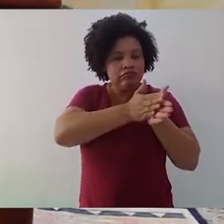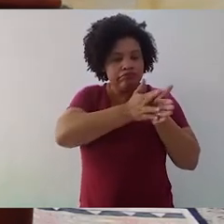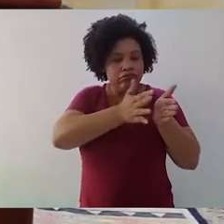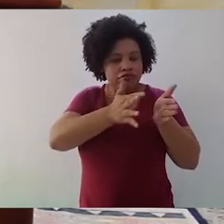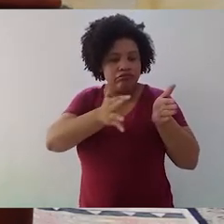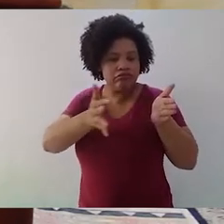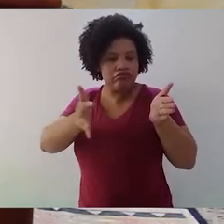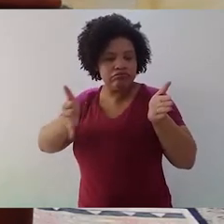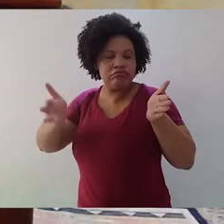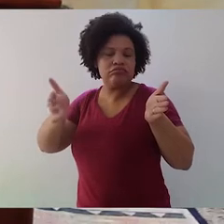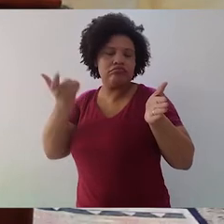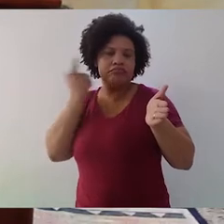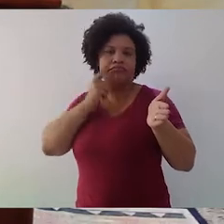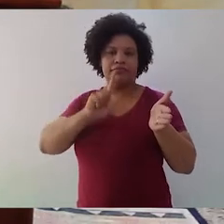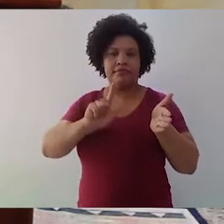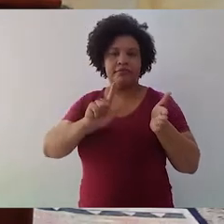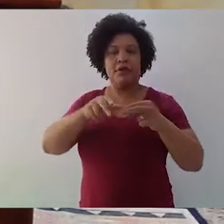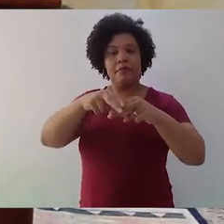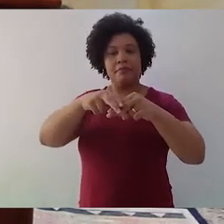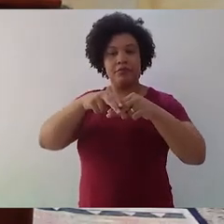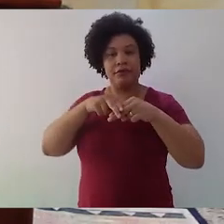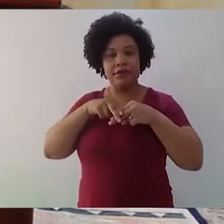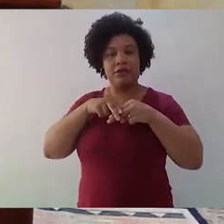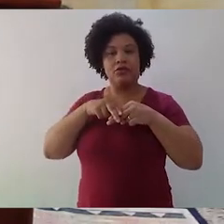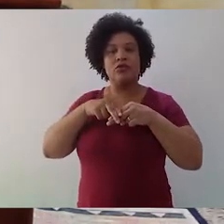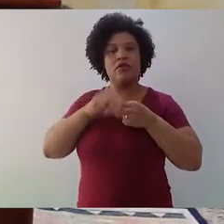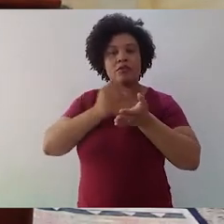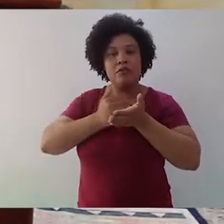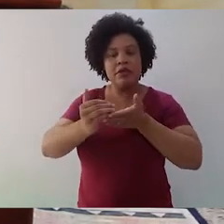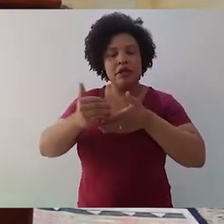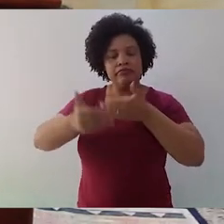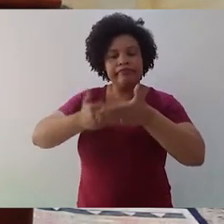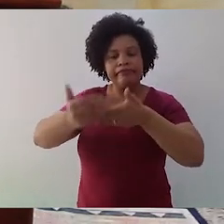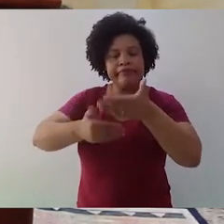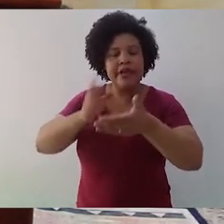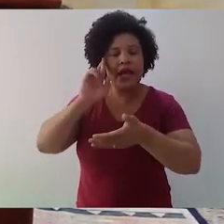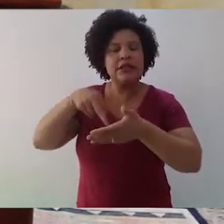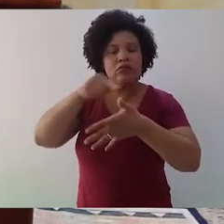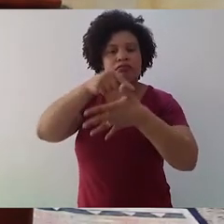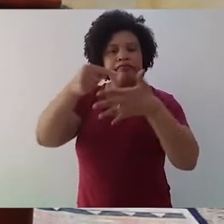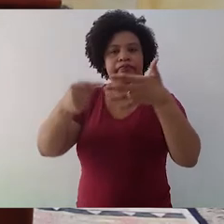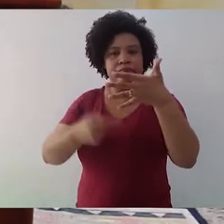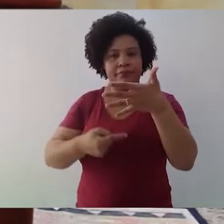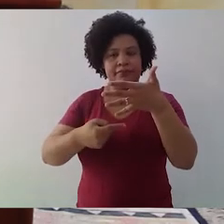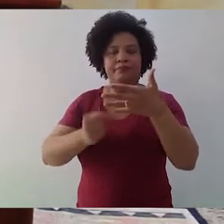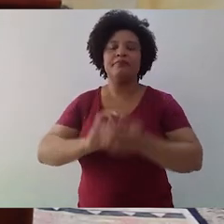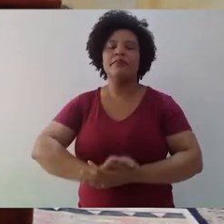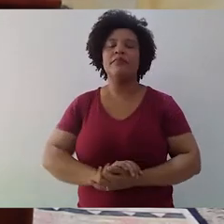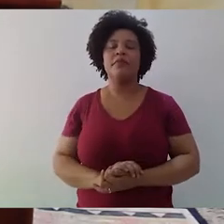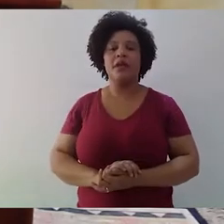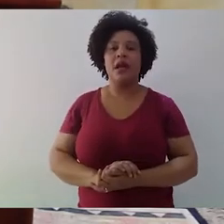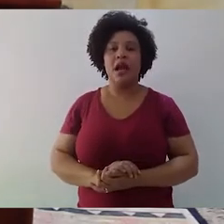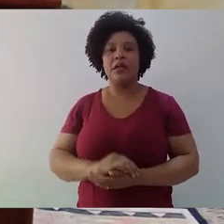nesse caminho. Portanto, vamos buscar algumas dessas razões pelas quais escrevemos. Quando eu pergunto